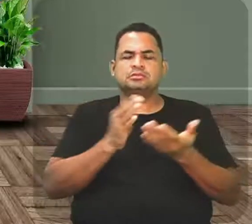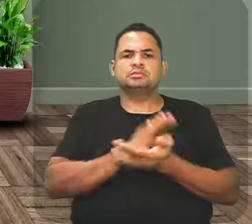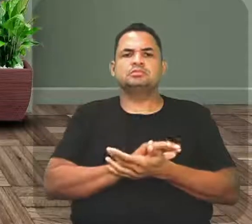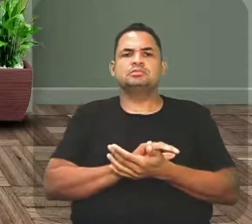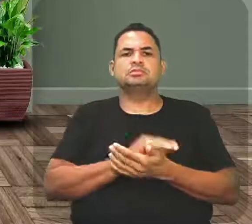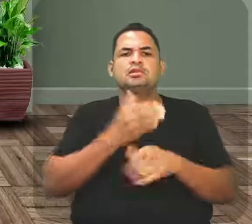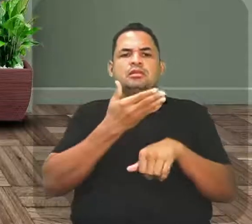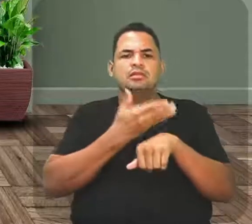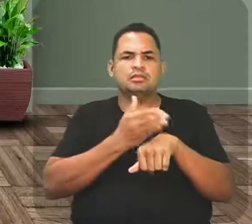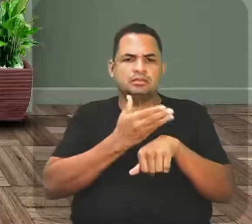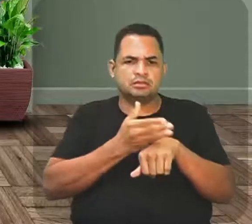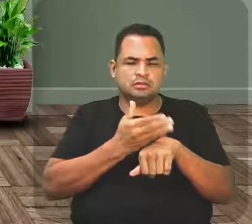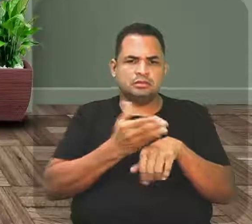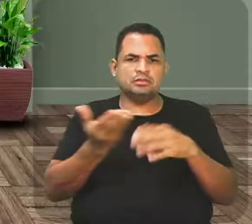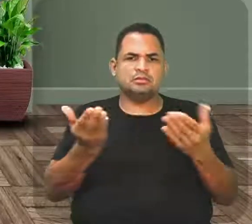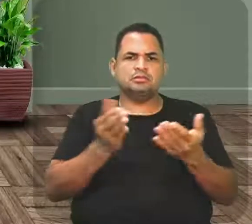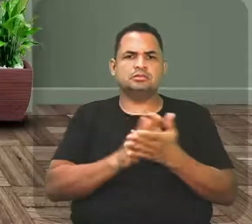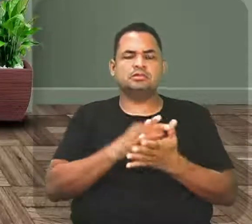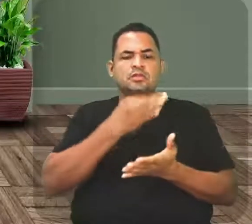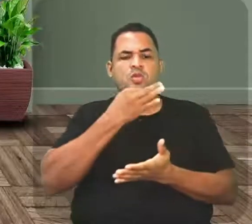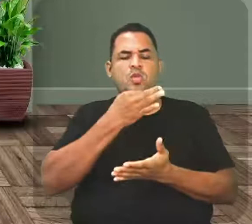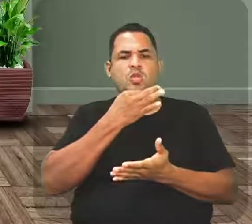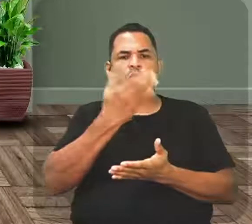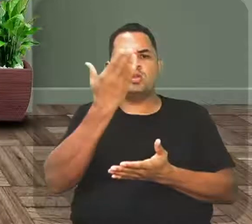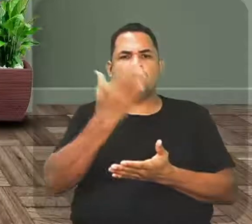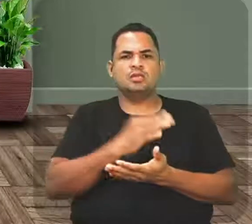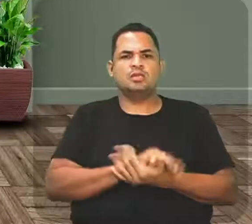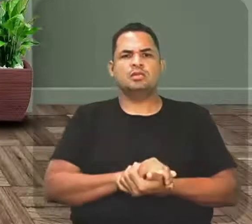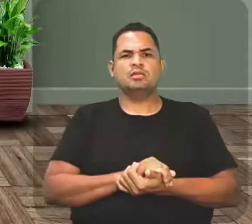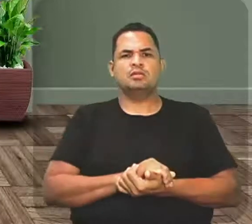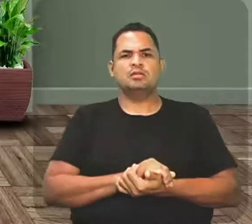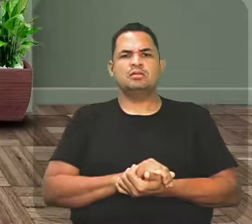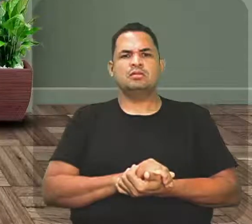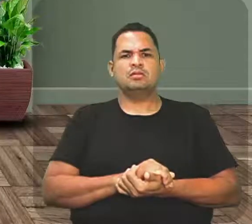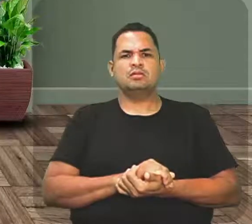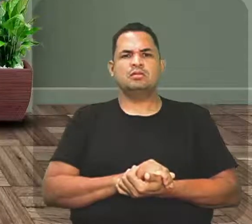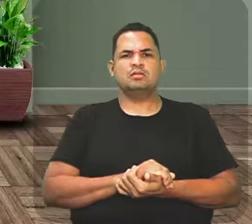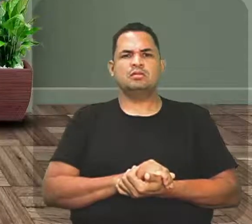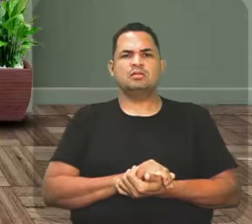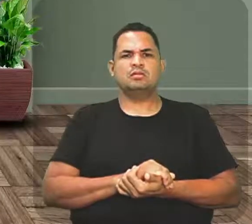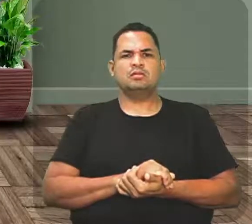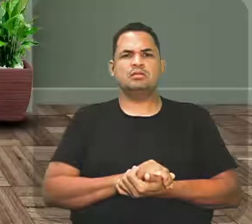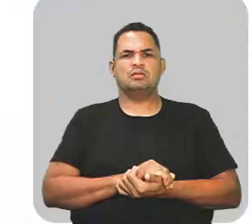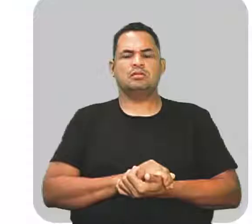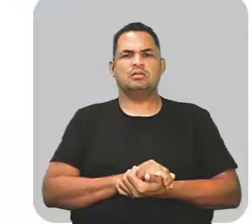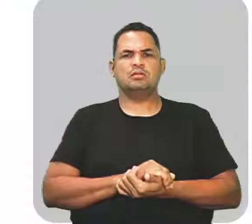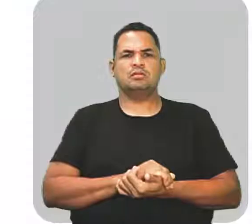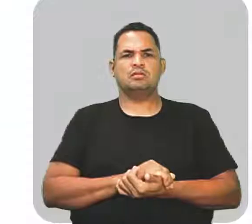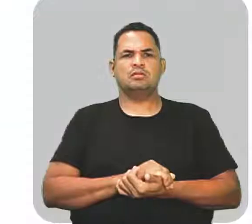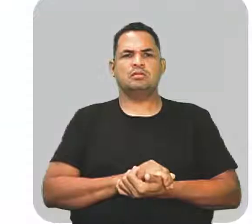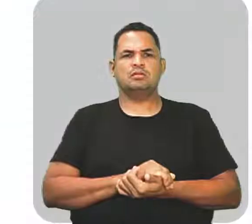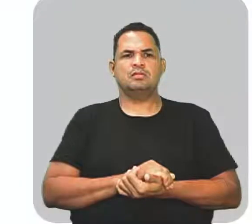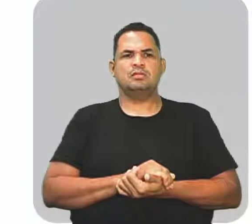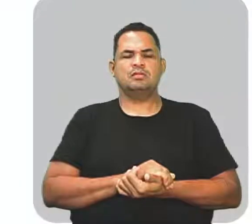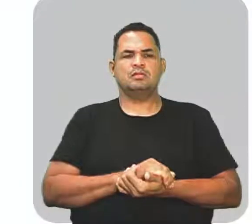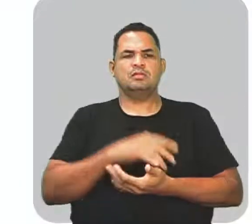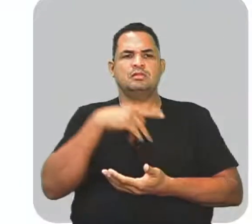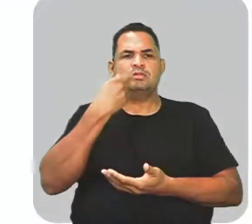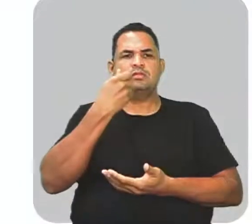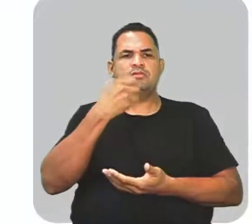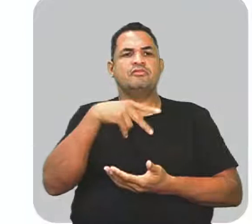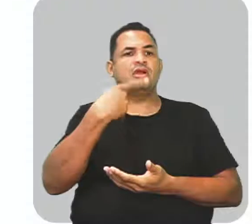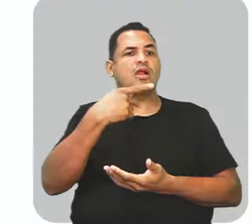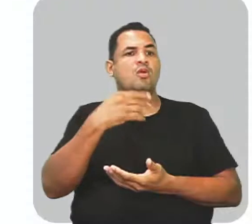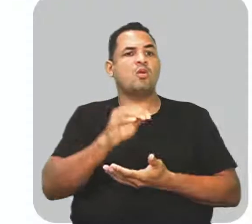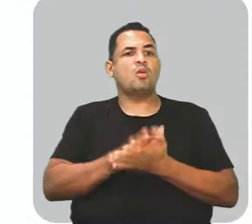esse treino aí desse texto dissertativo argumentativo. Beleza? Muito bem. Vamos lá, então, iniciando aí, falar da nossa